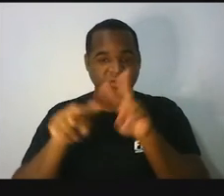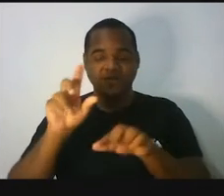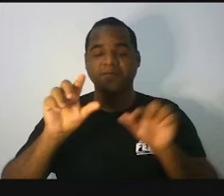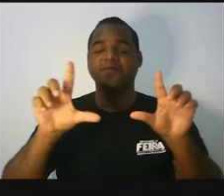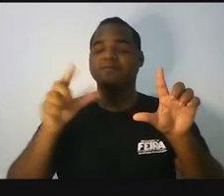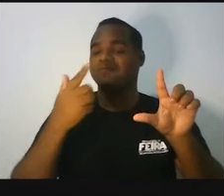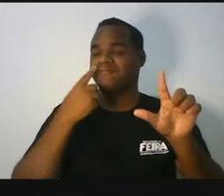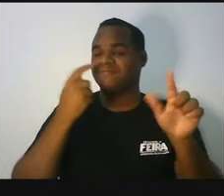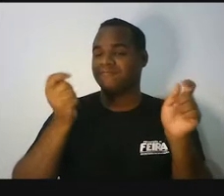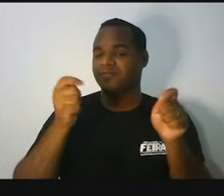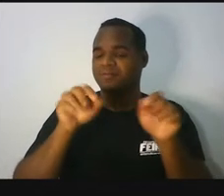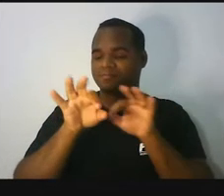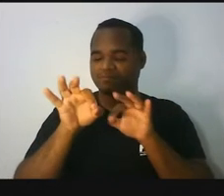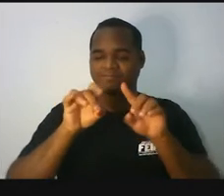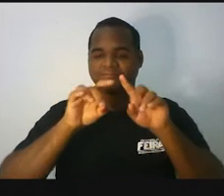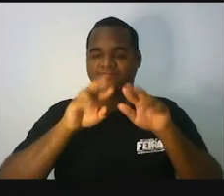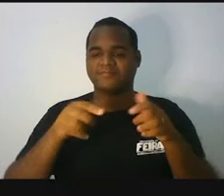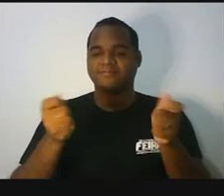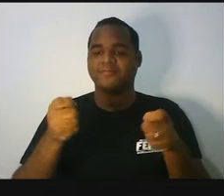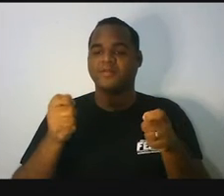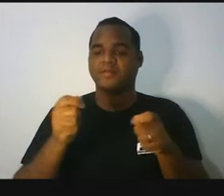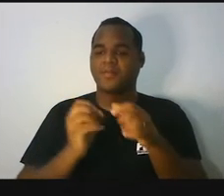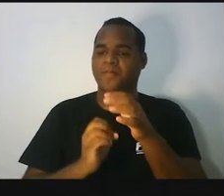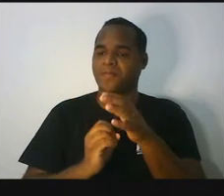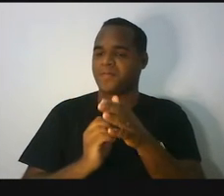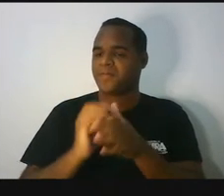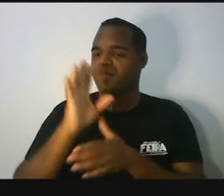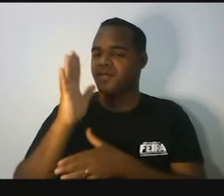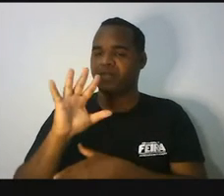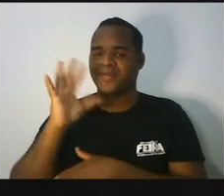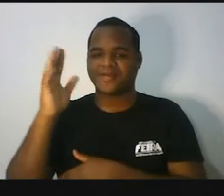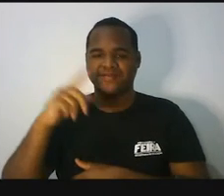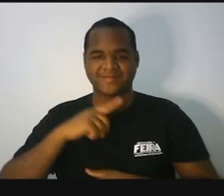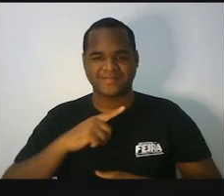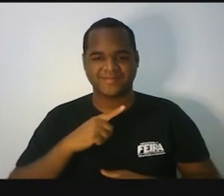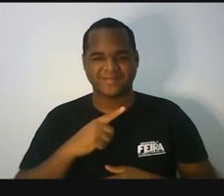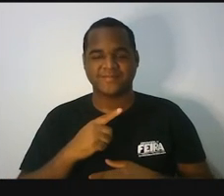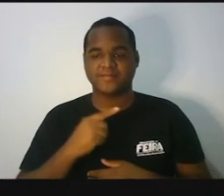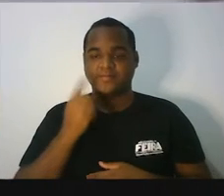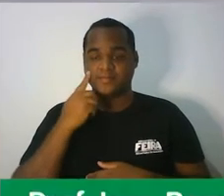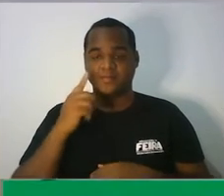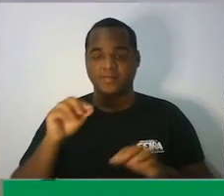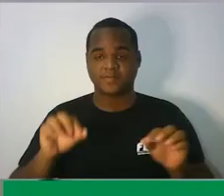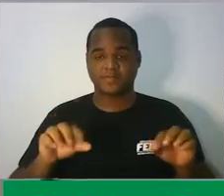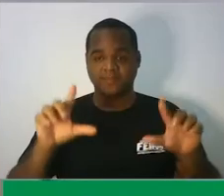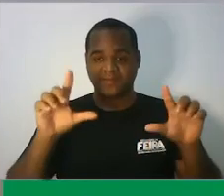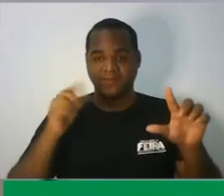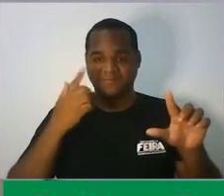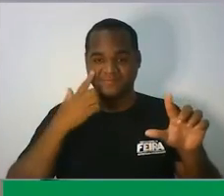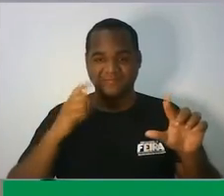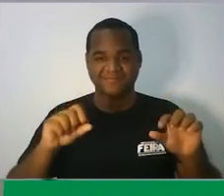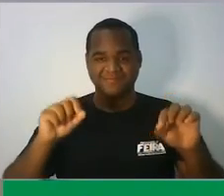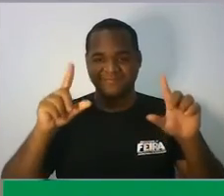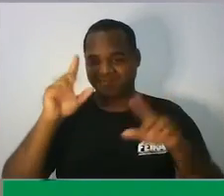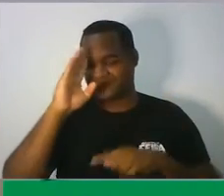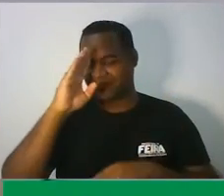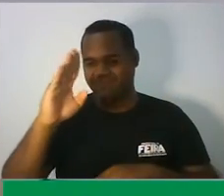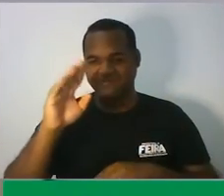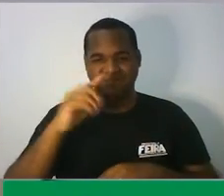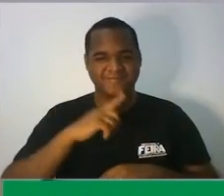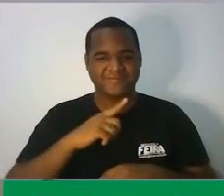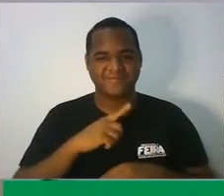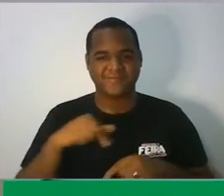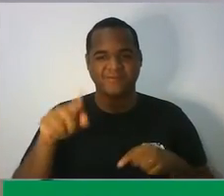fazer a nossa aula acontecer, tudo bem? Eu vou retirar agora essa tela aqui, para